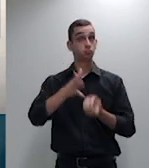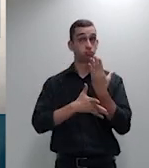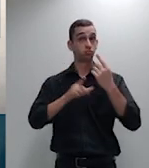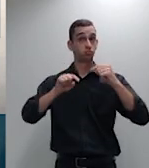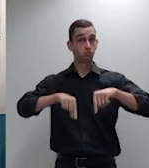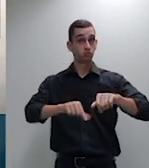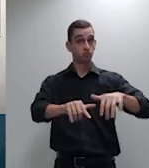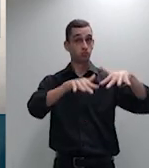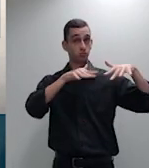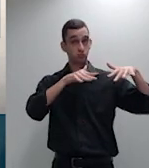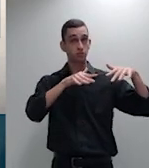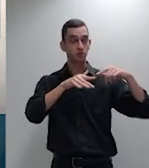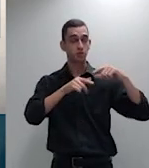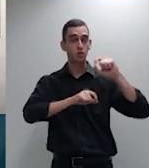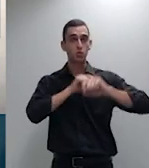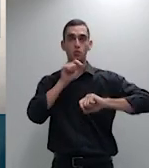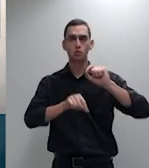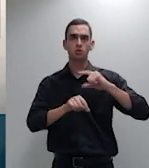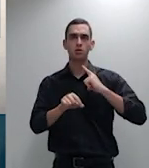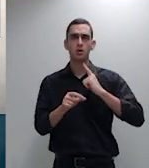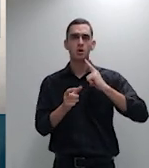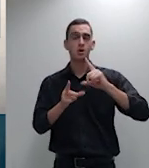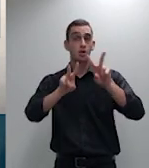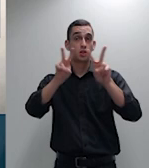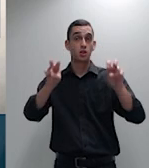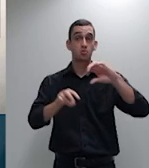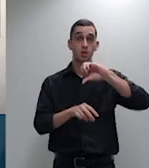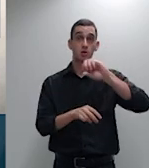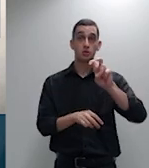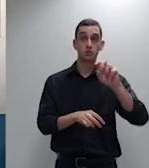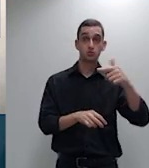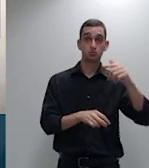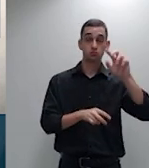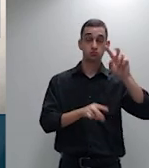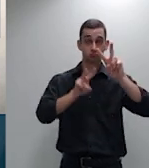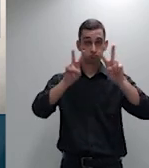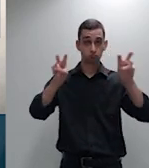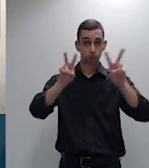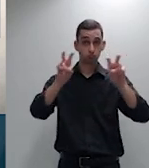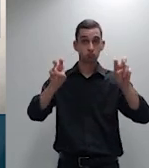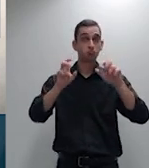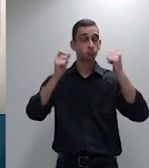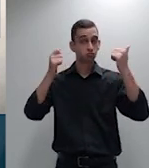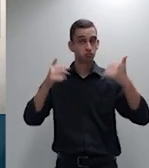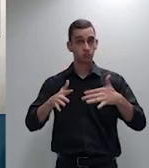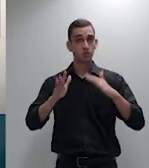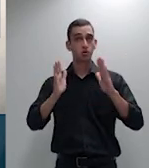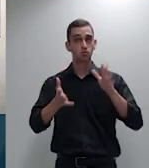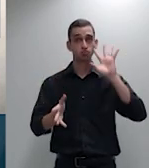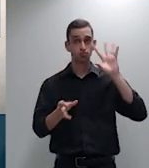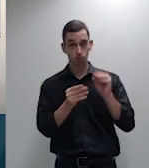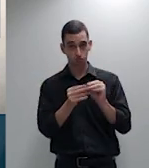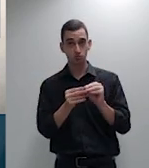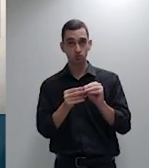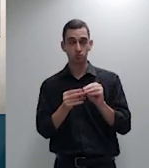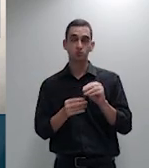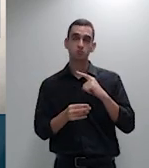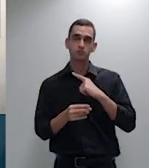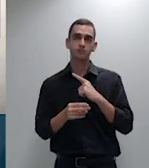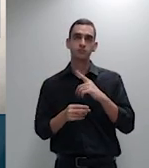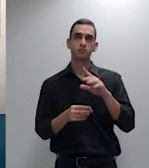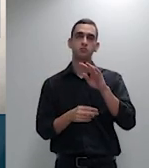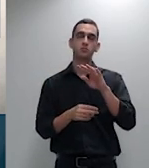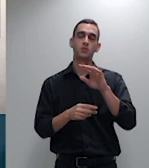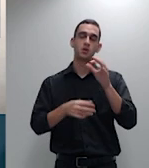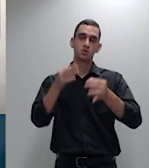952 tendo-se chegado à mesma conclusão do tribunal de São Paulo embora sem integrar a